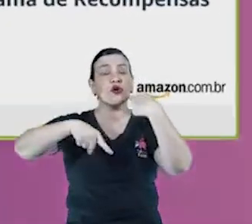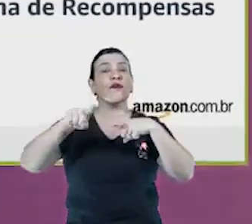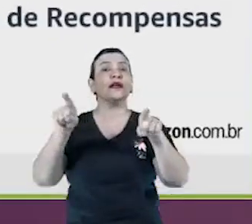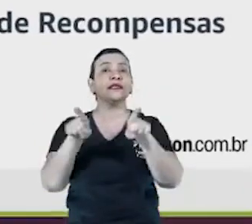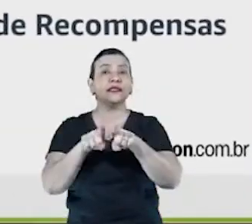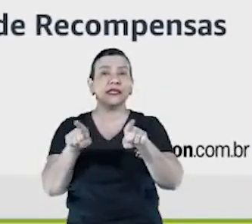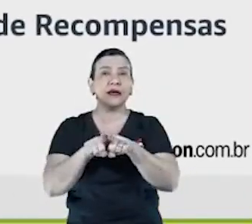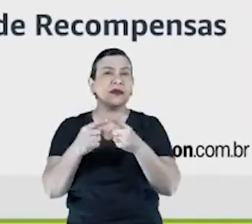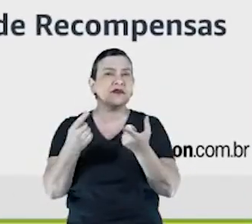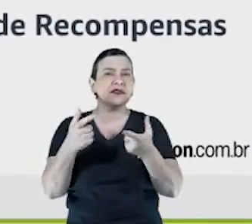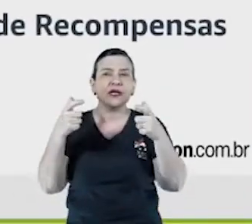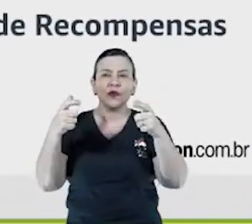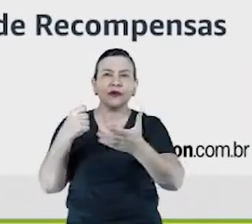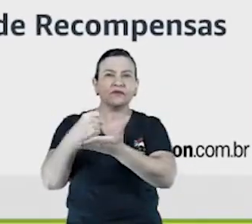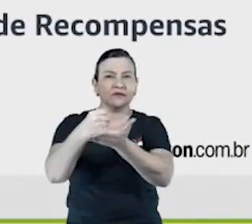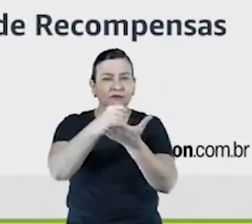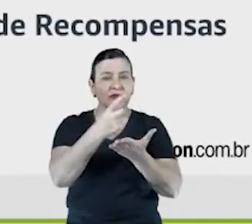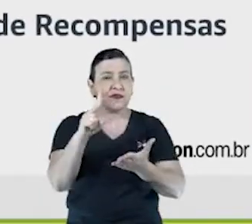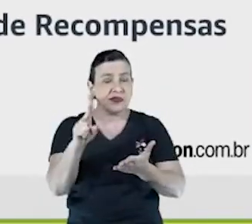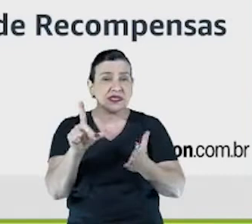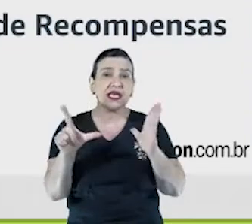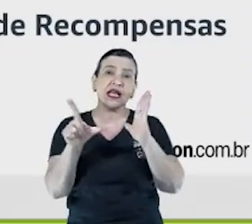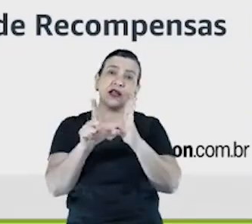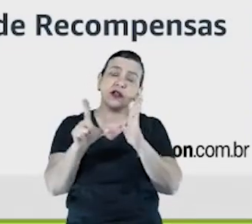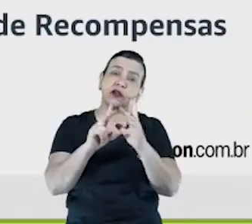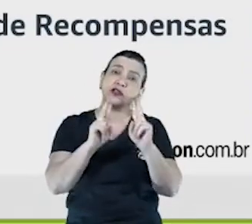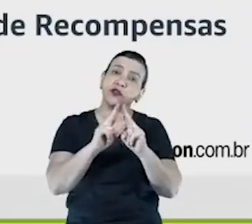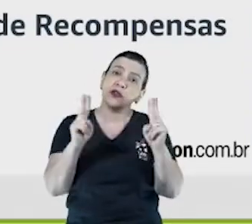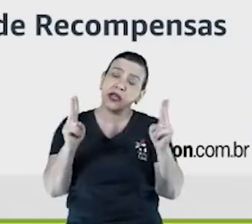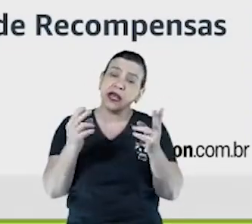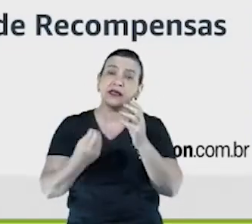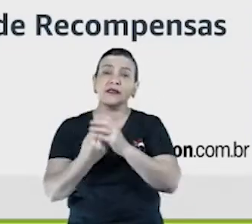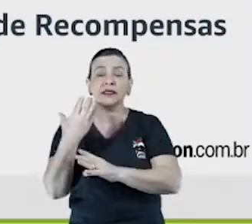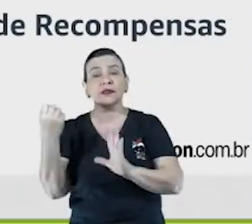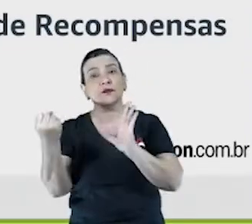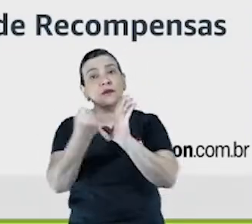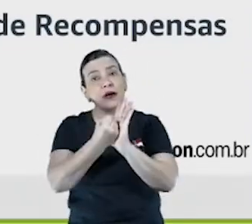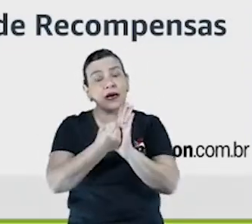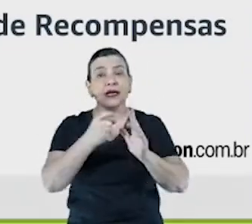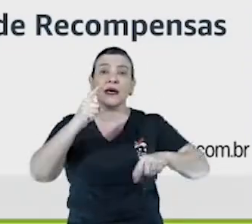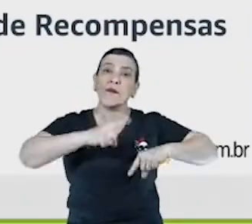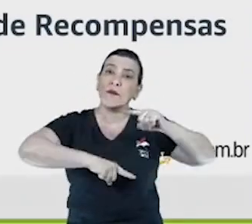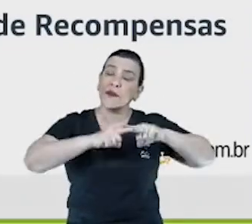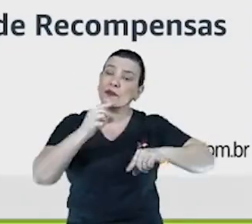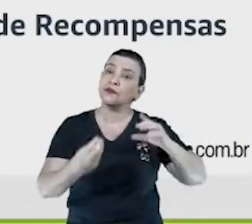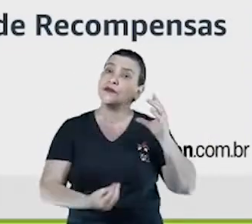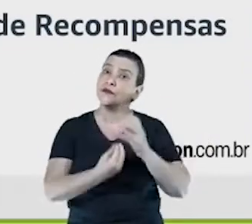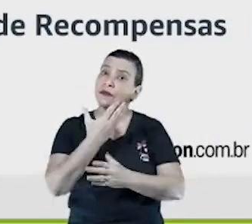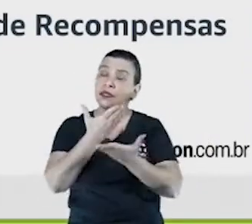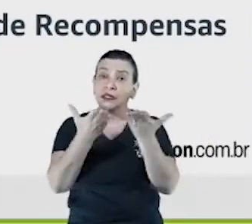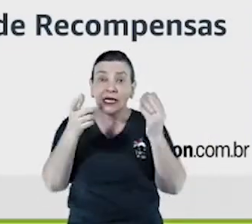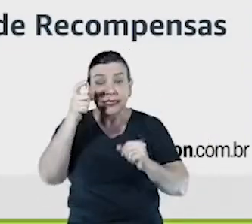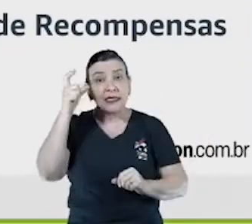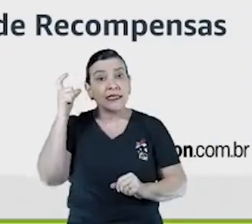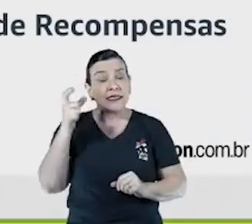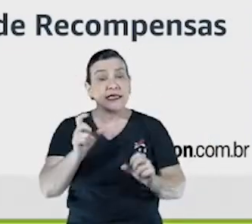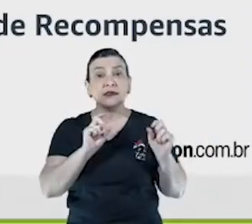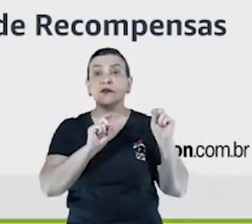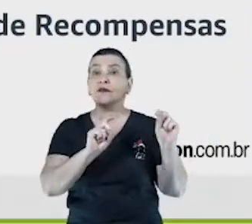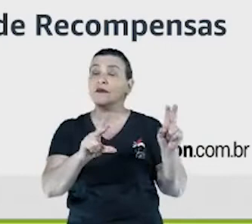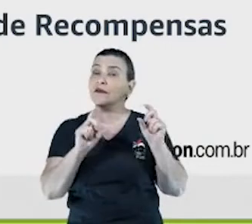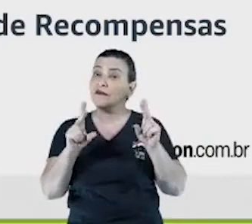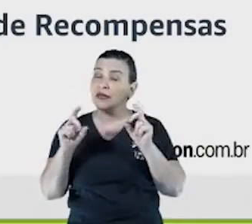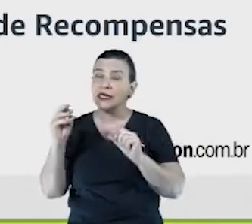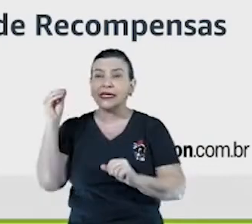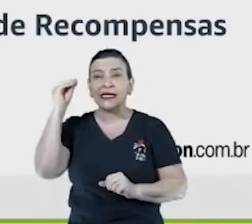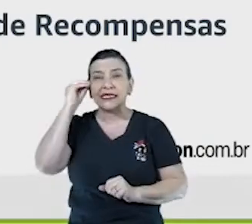então você que tem uma loja online, você que começando a desenvolver uma marca, desenvolver produtos, né, em estar interessado em começar a vender, colocar, né, testar